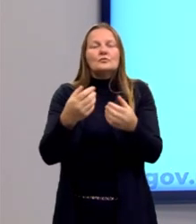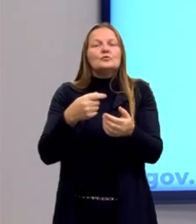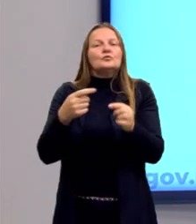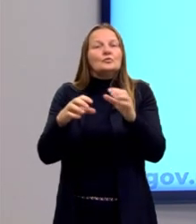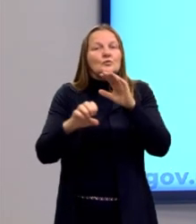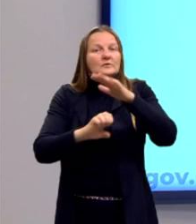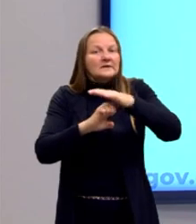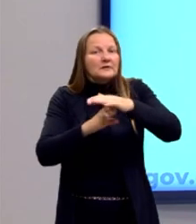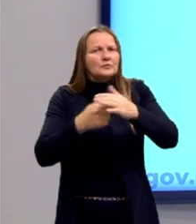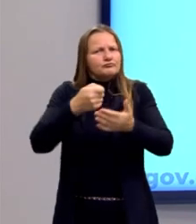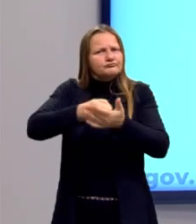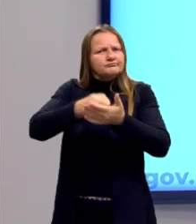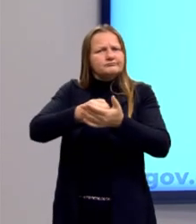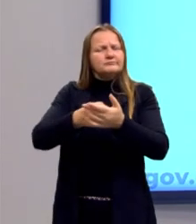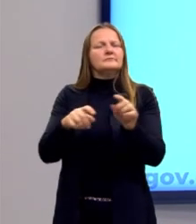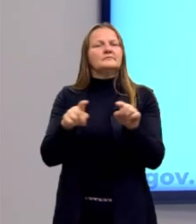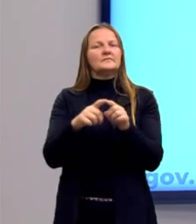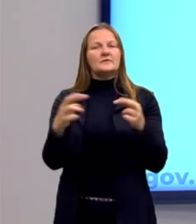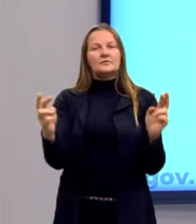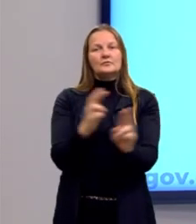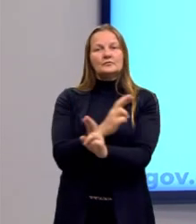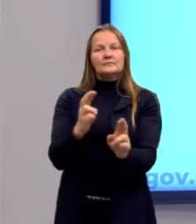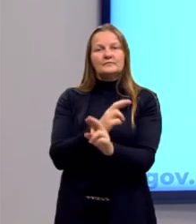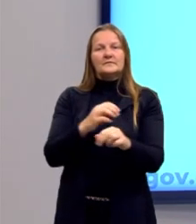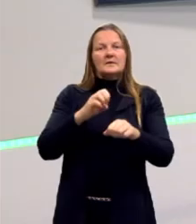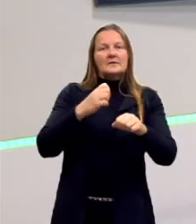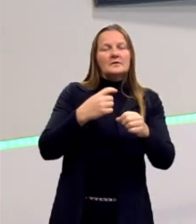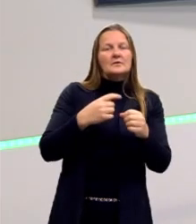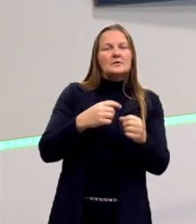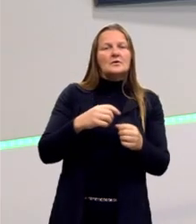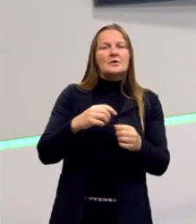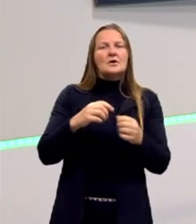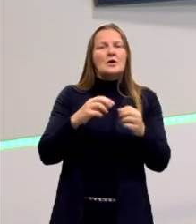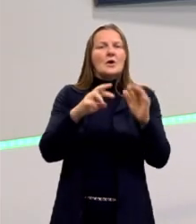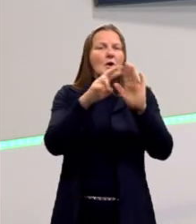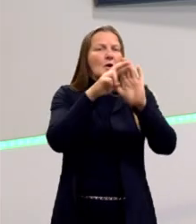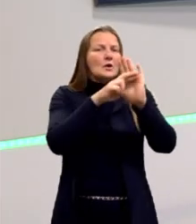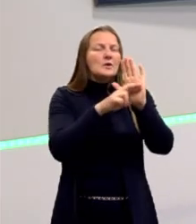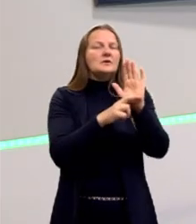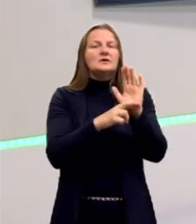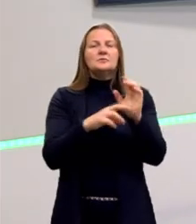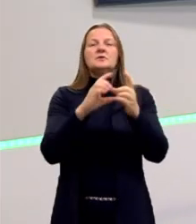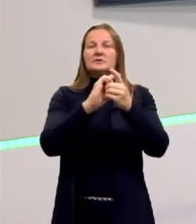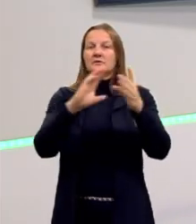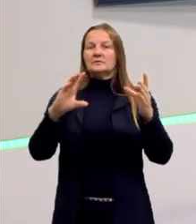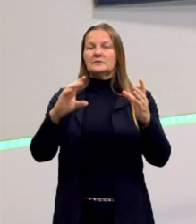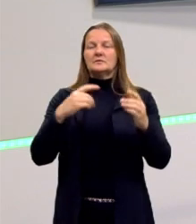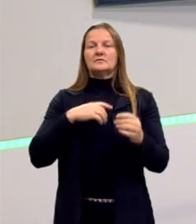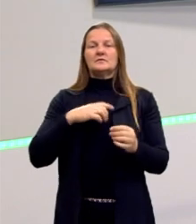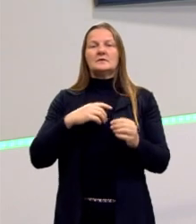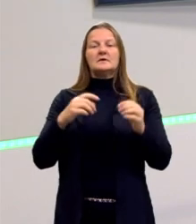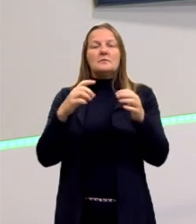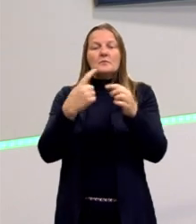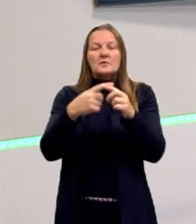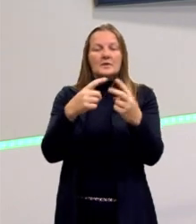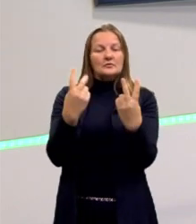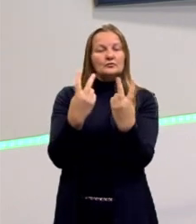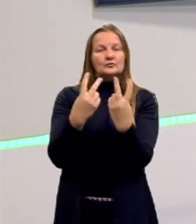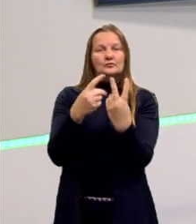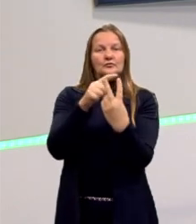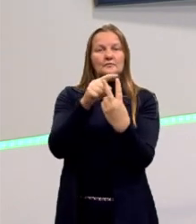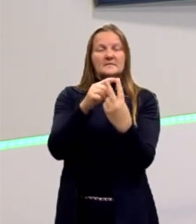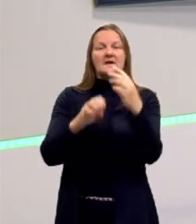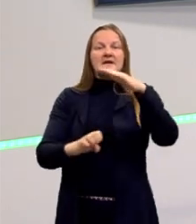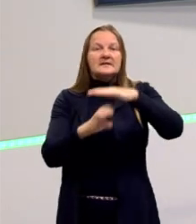Estado tem em relação a eles. Portanto, num regime democrático, essa relação Estado-cidadão, ela é constante.